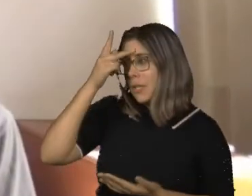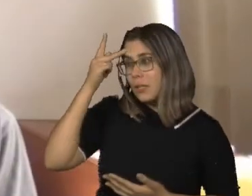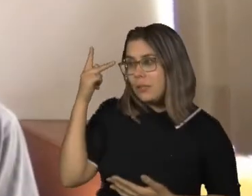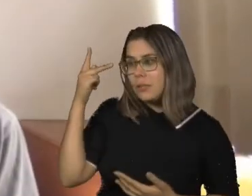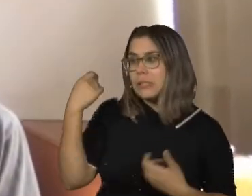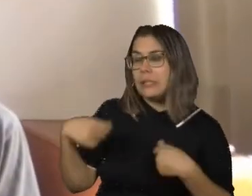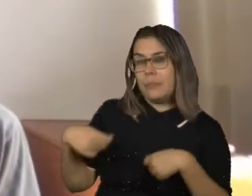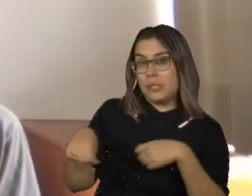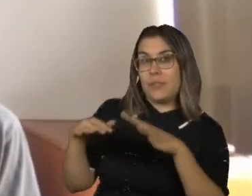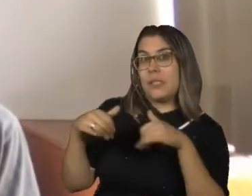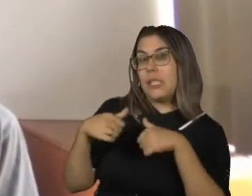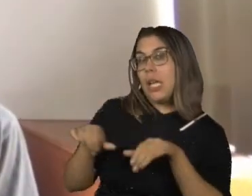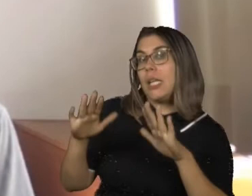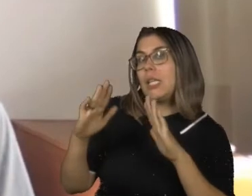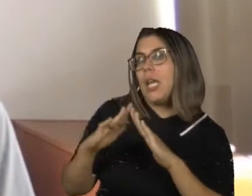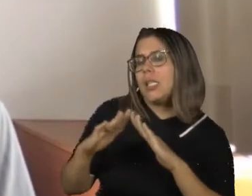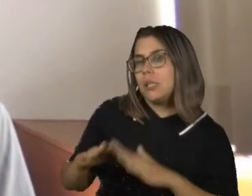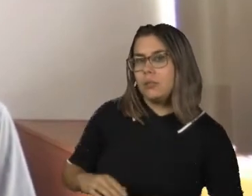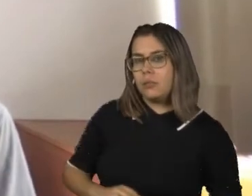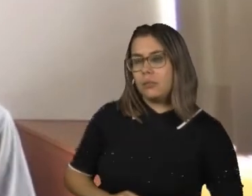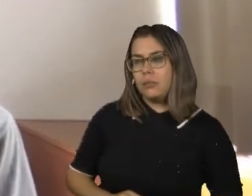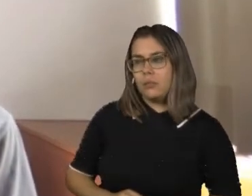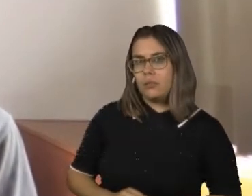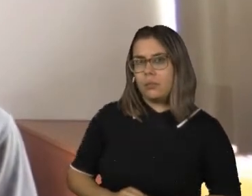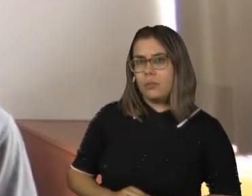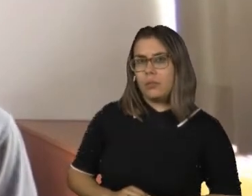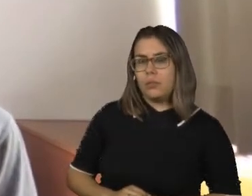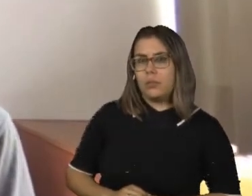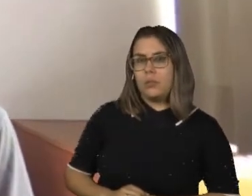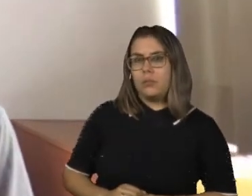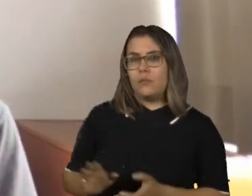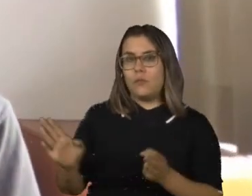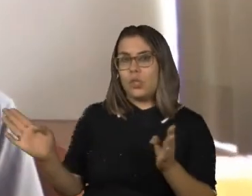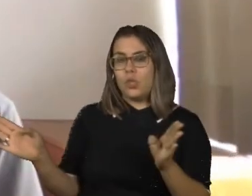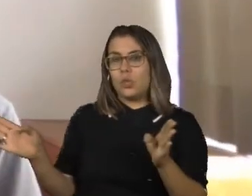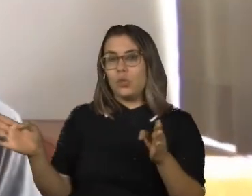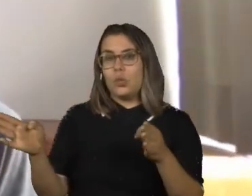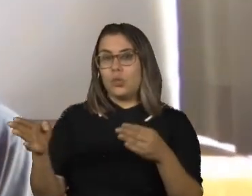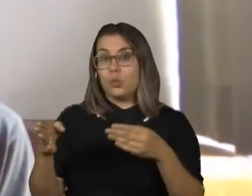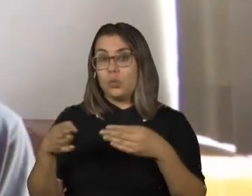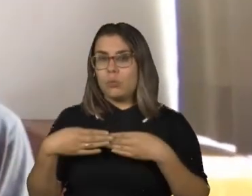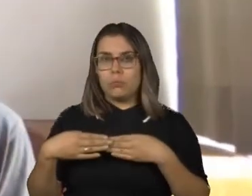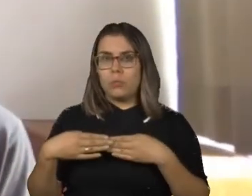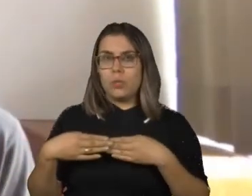que ficar em casa. Voltou por ônibus e foi embora sem levar o meu amigo.